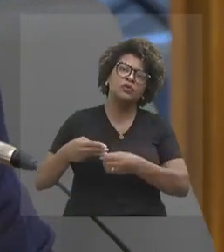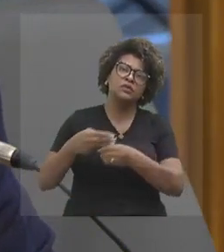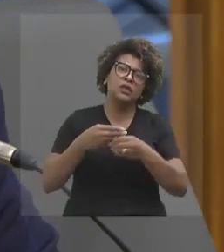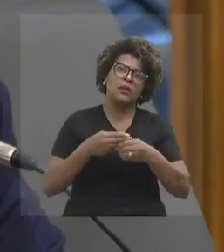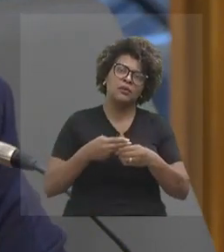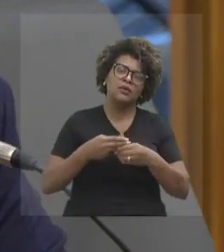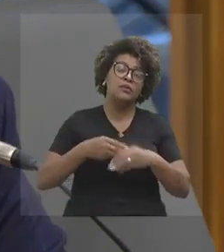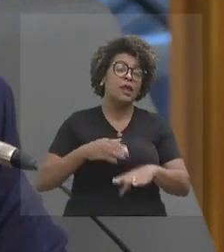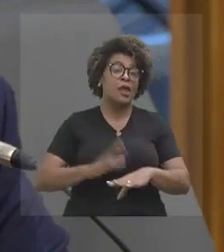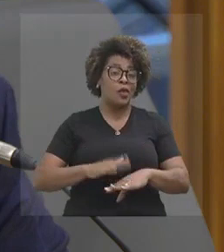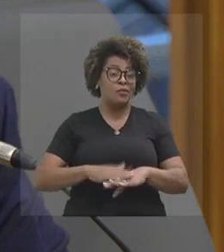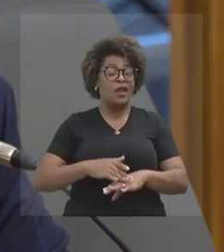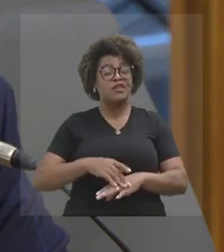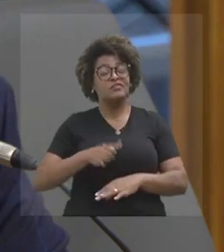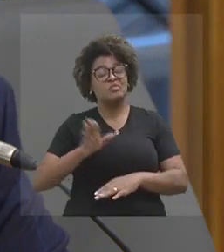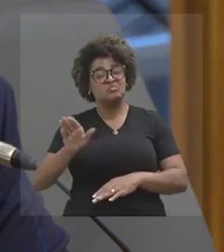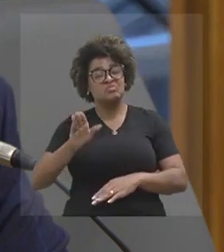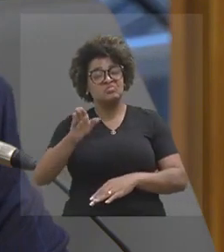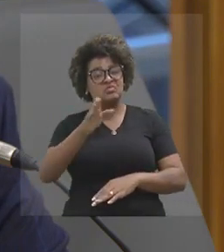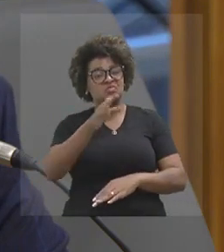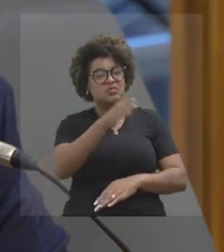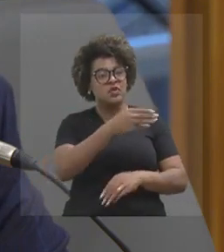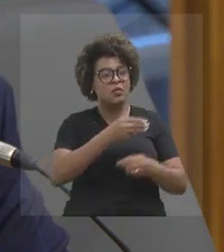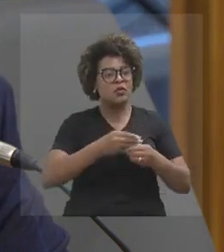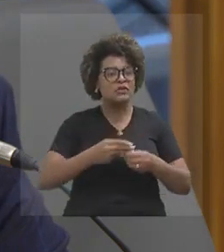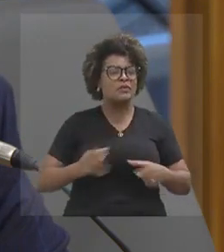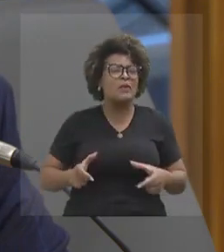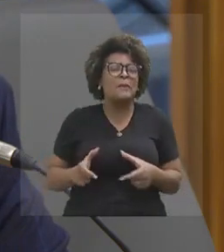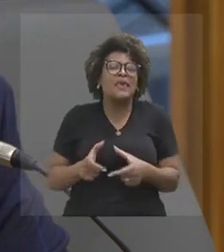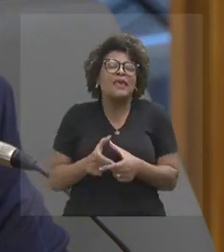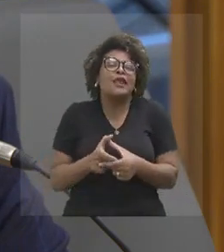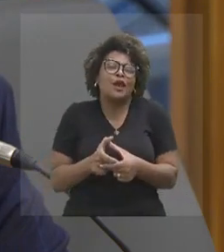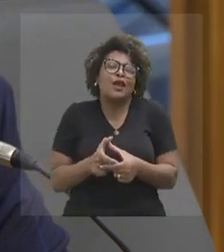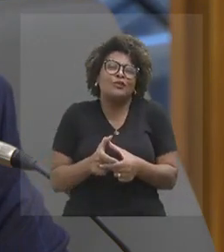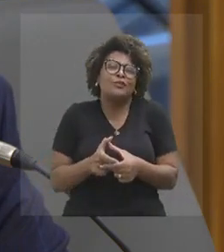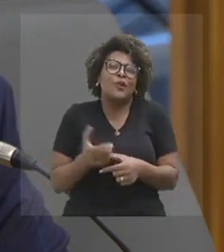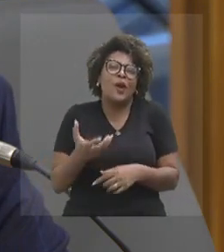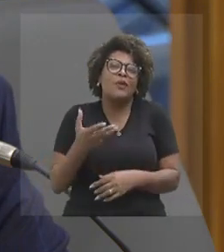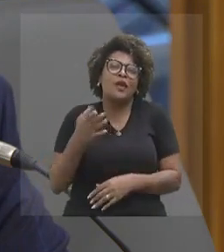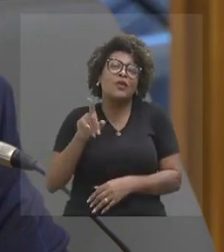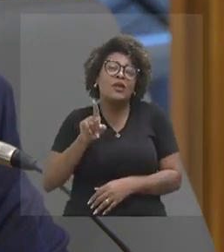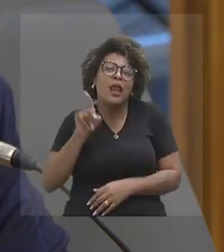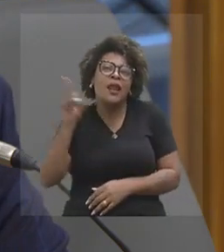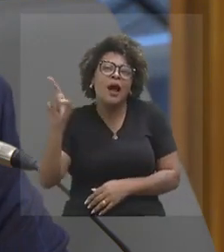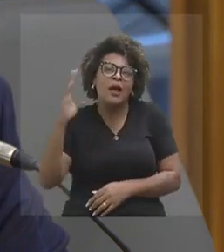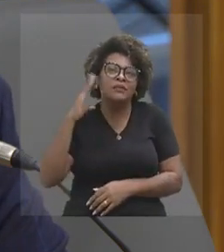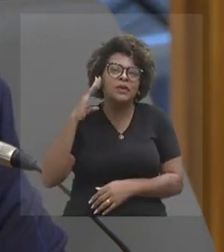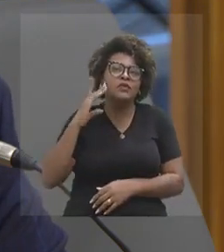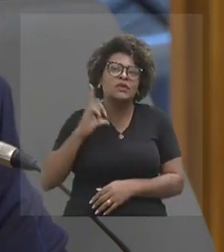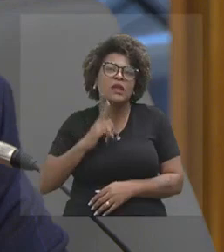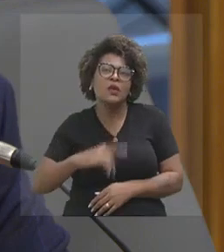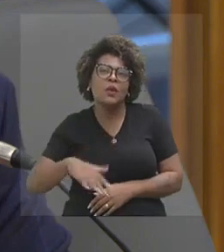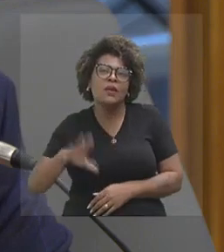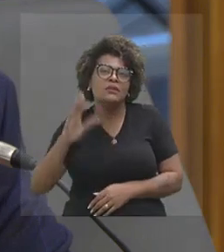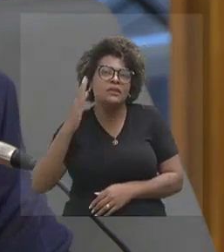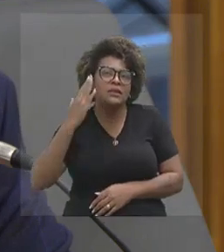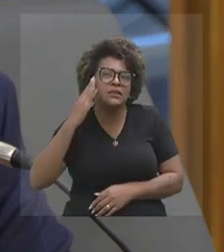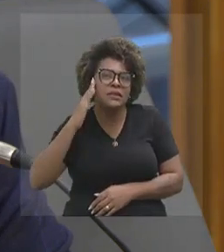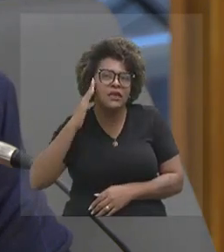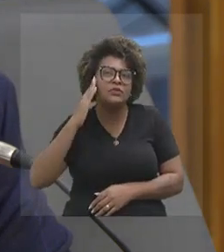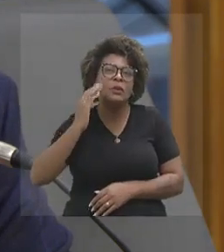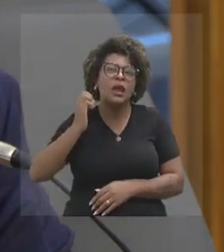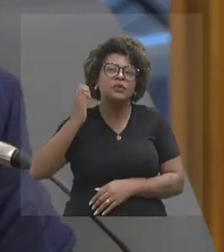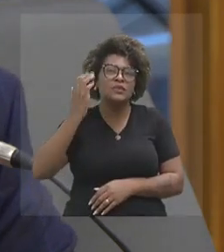muito pequenos, de menor porte, nós queremos que as pessoas tenham ciência de que muito do que tem